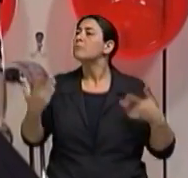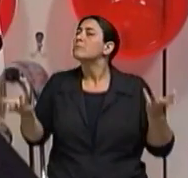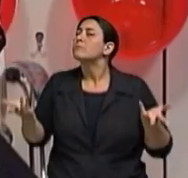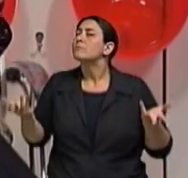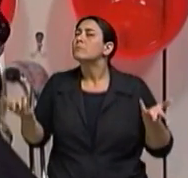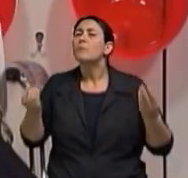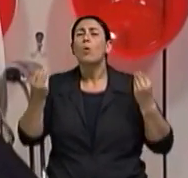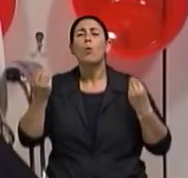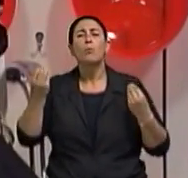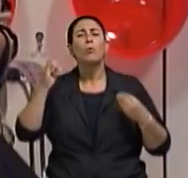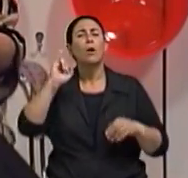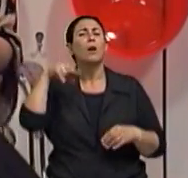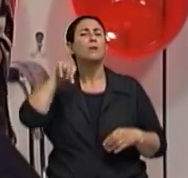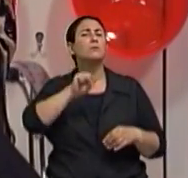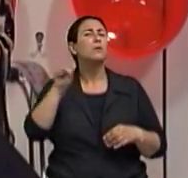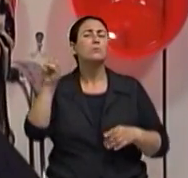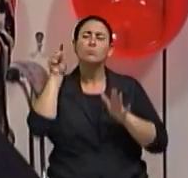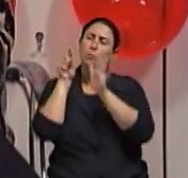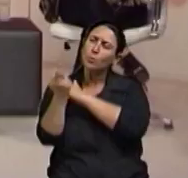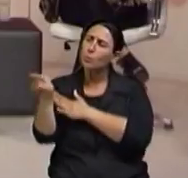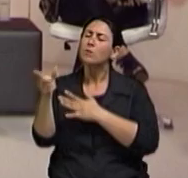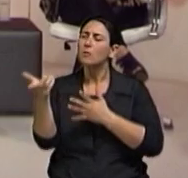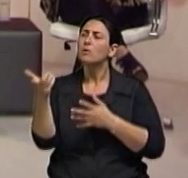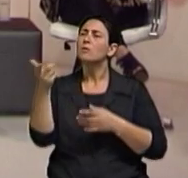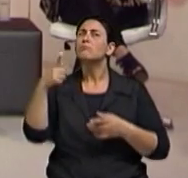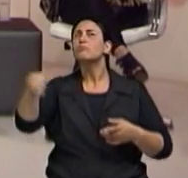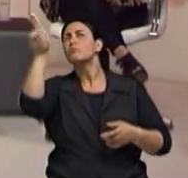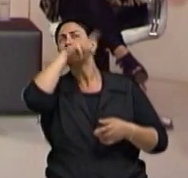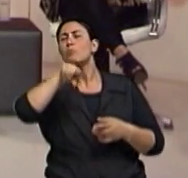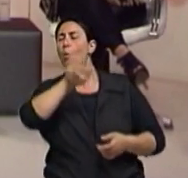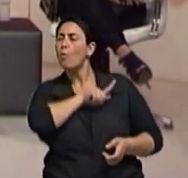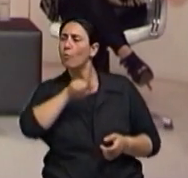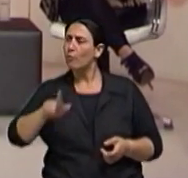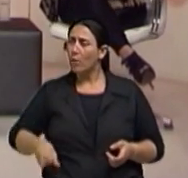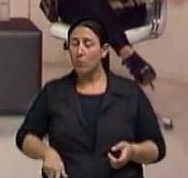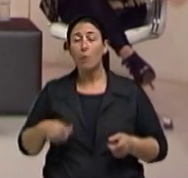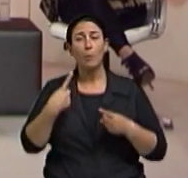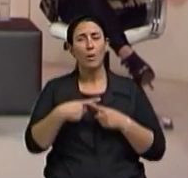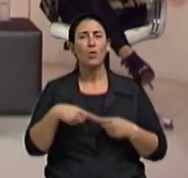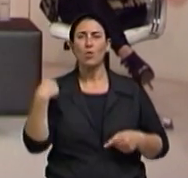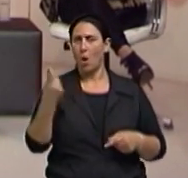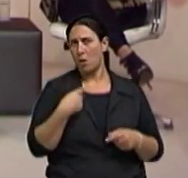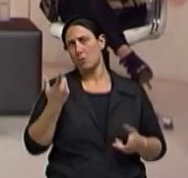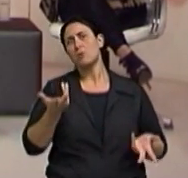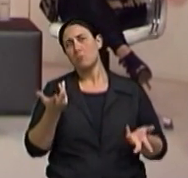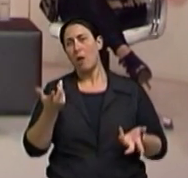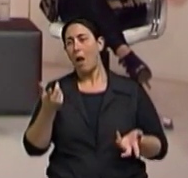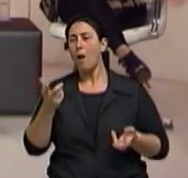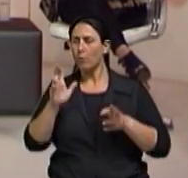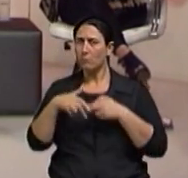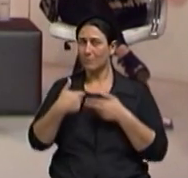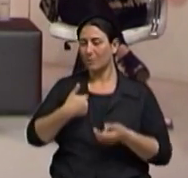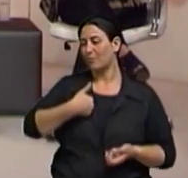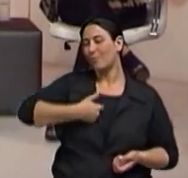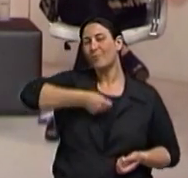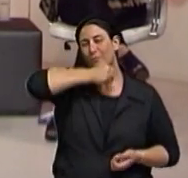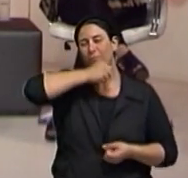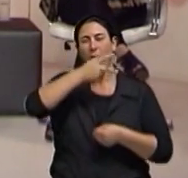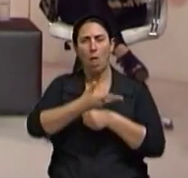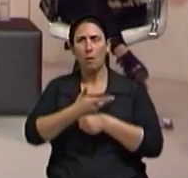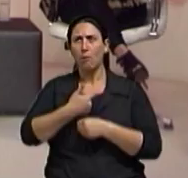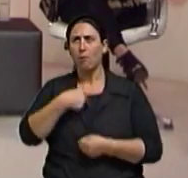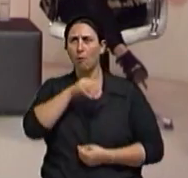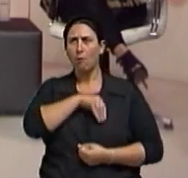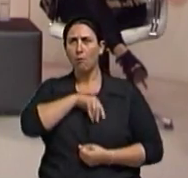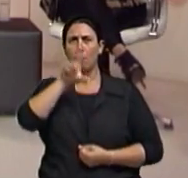tu prevês que tipo de atitudes dos governos para que a gente não penalize porque ficou velho, que passe a ganhar menos só porque